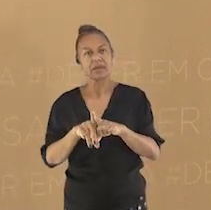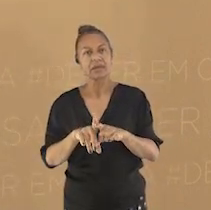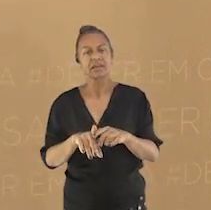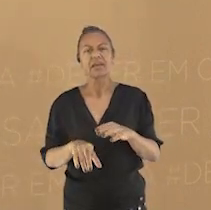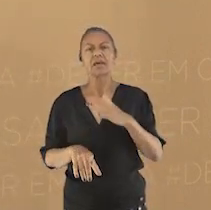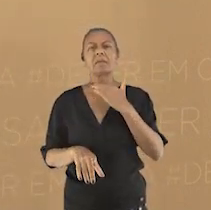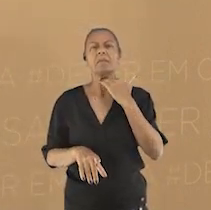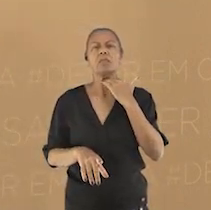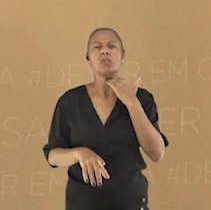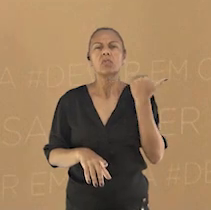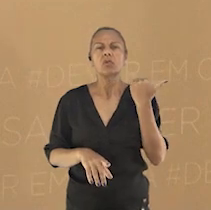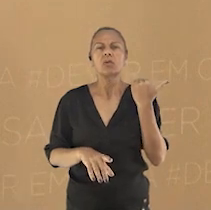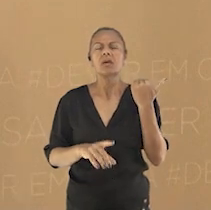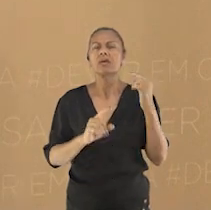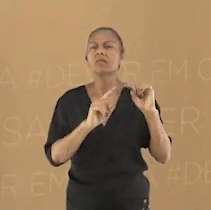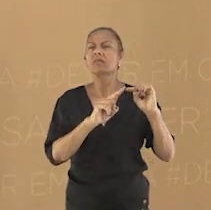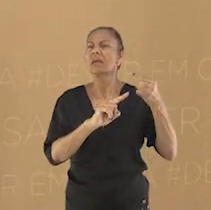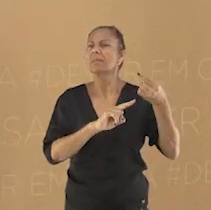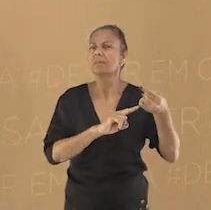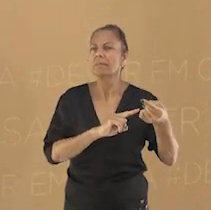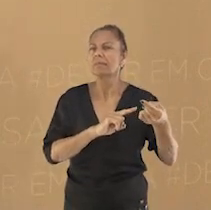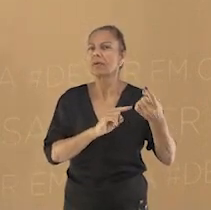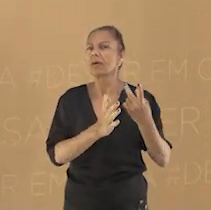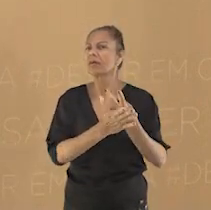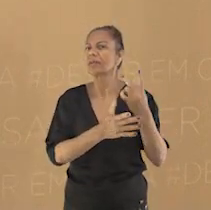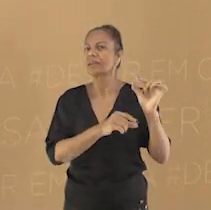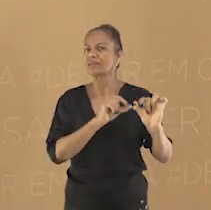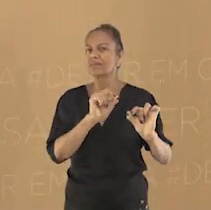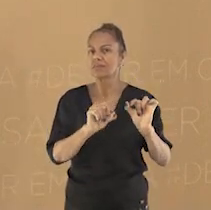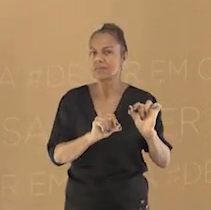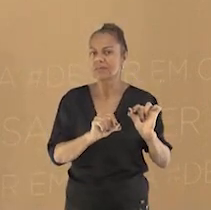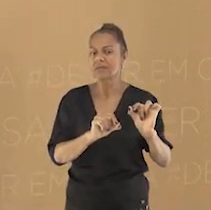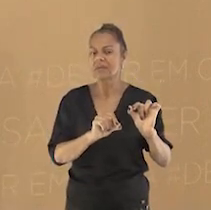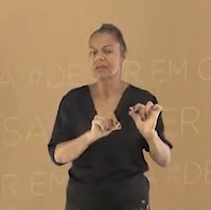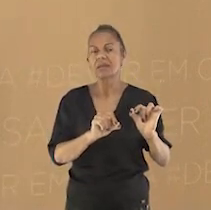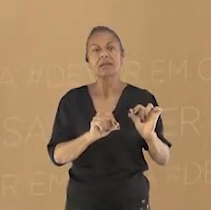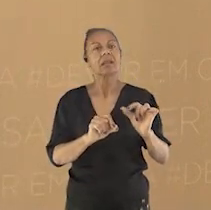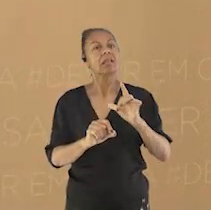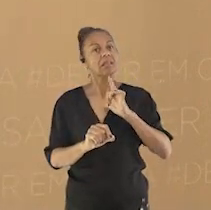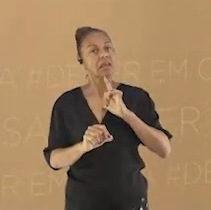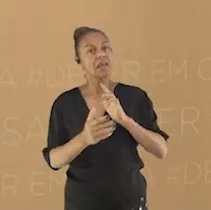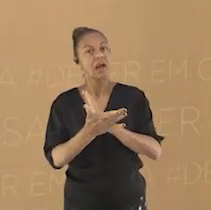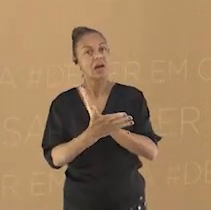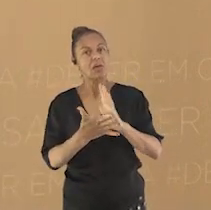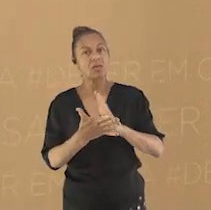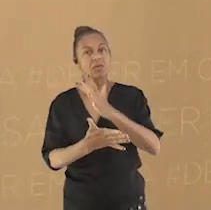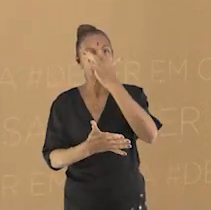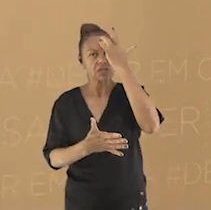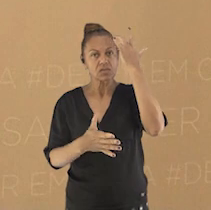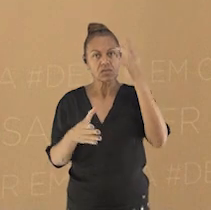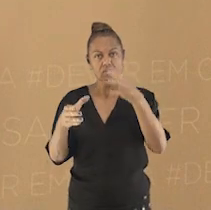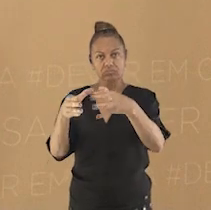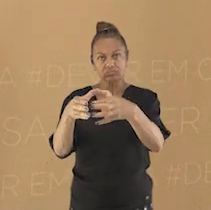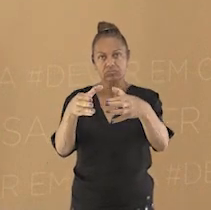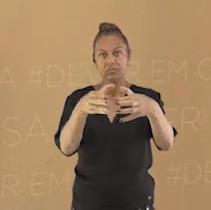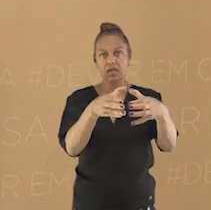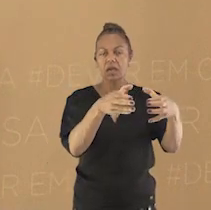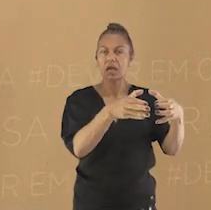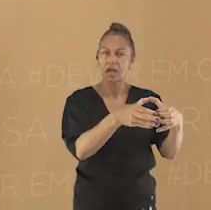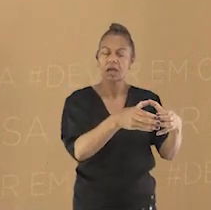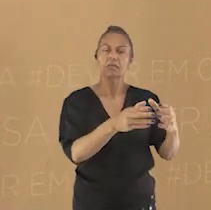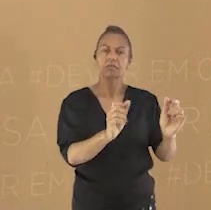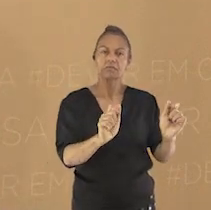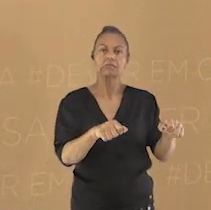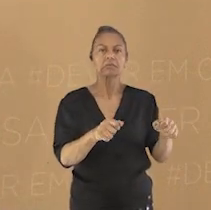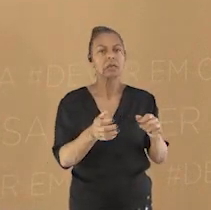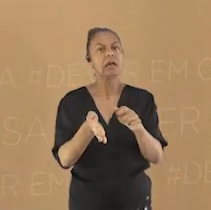Atualmente, porém, algumas comunidades indígenas utilizam a escrita. Os povos indígenas